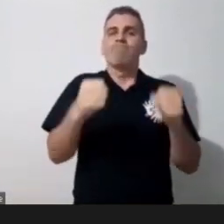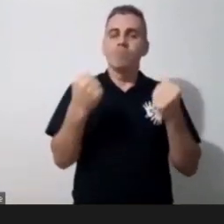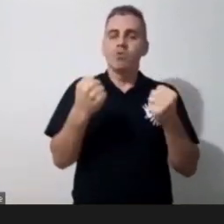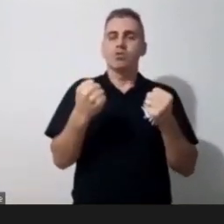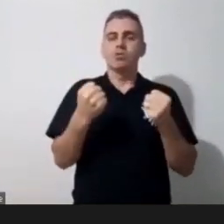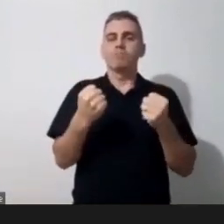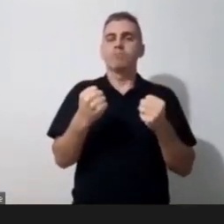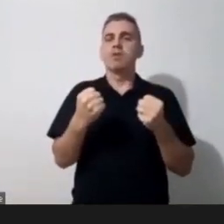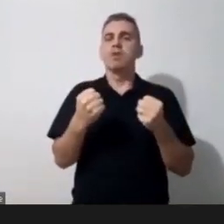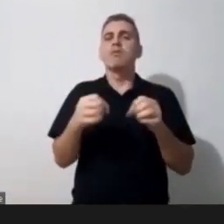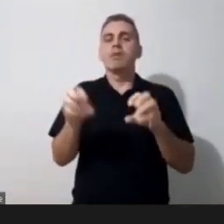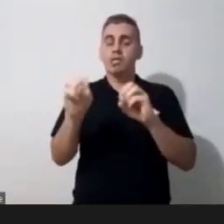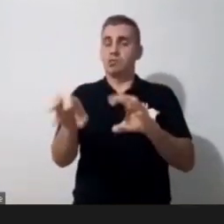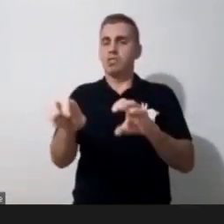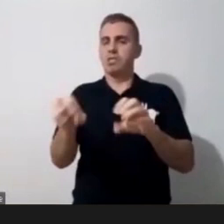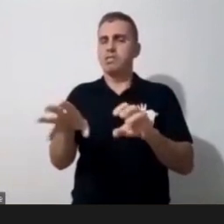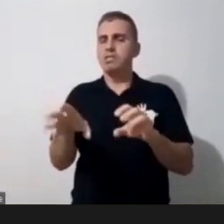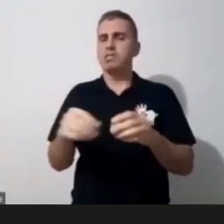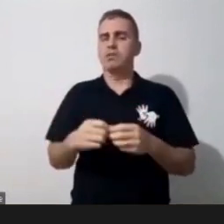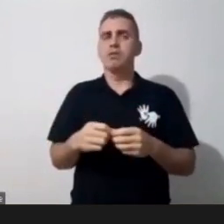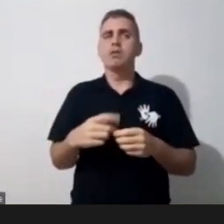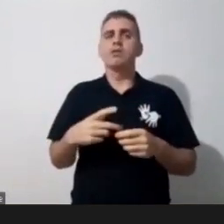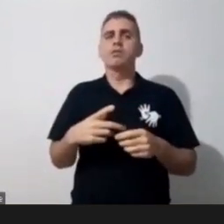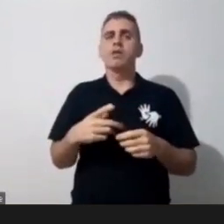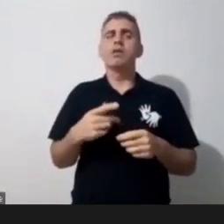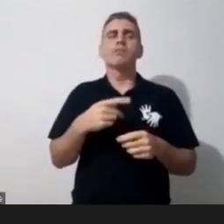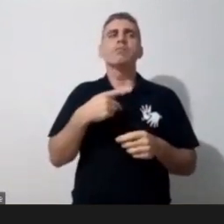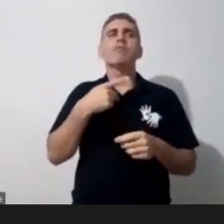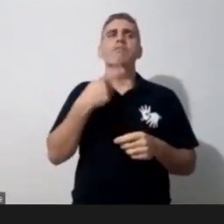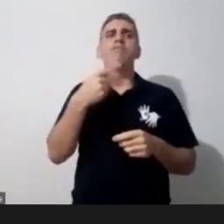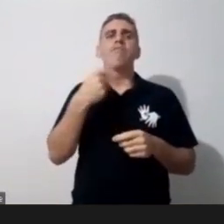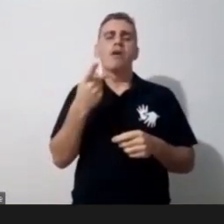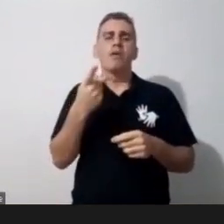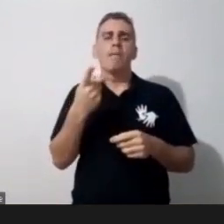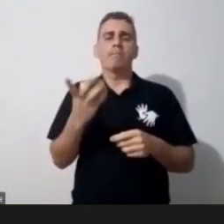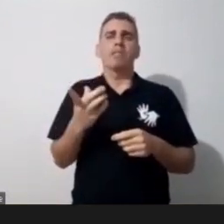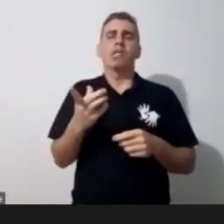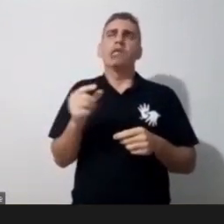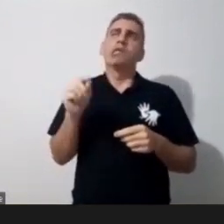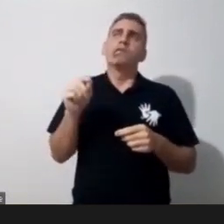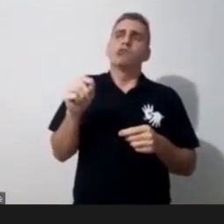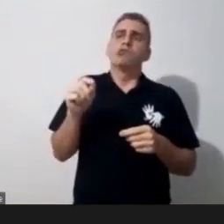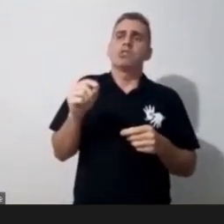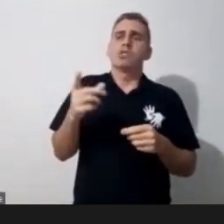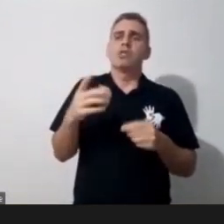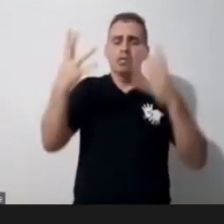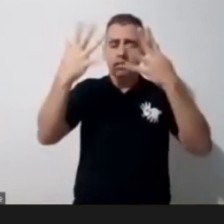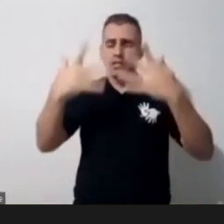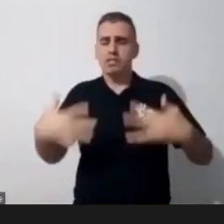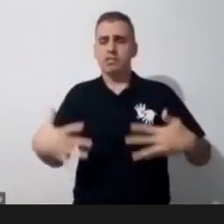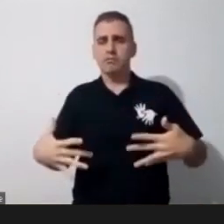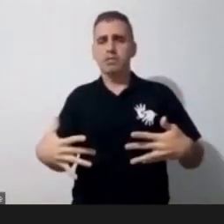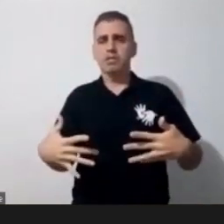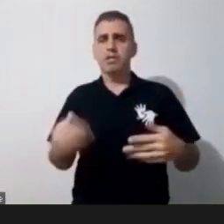ela já nos remete à questão de que ela é um